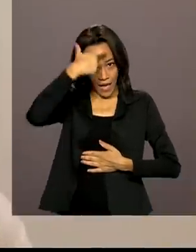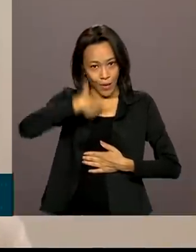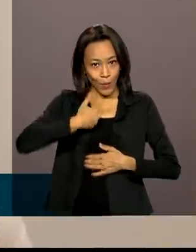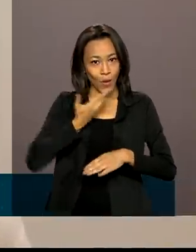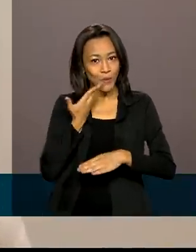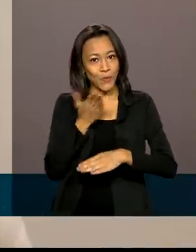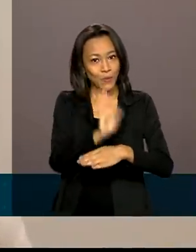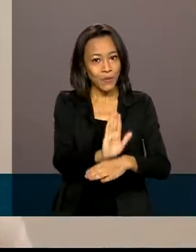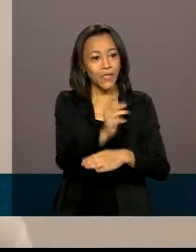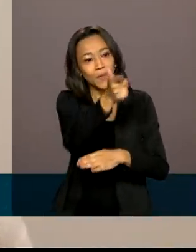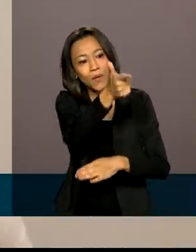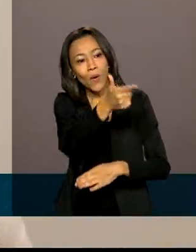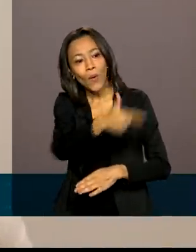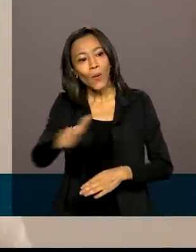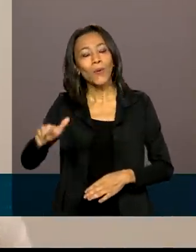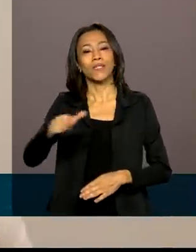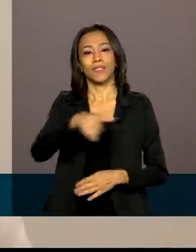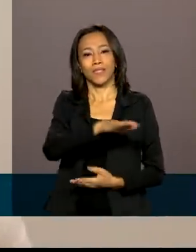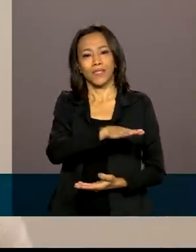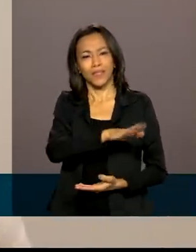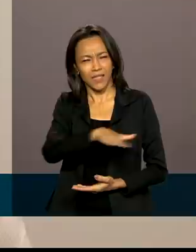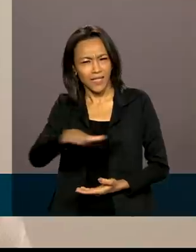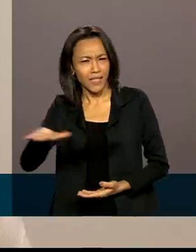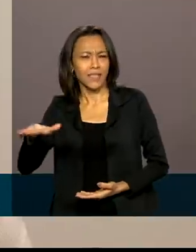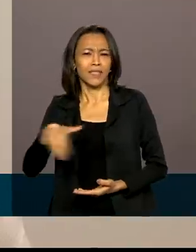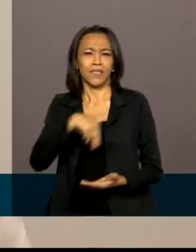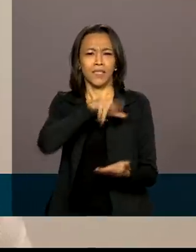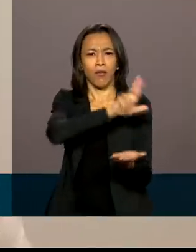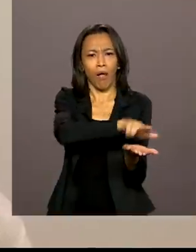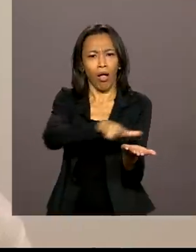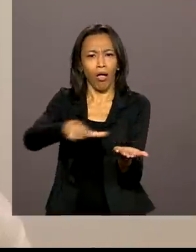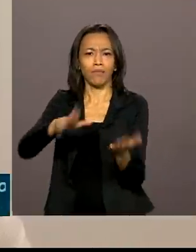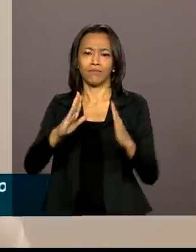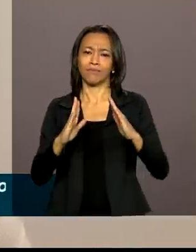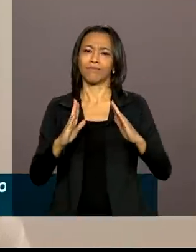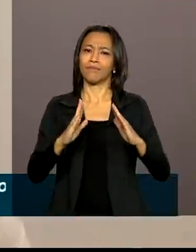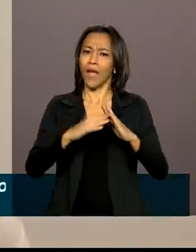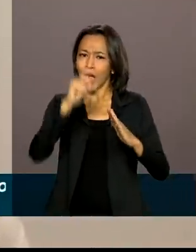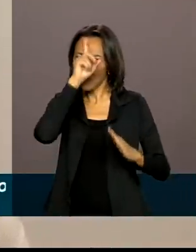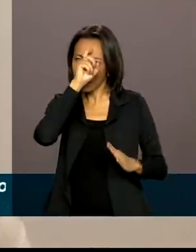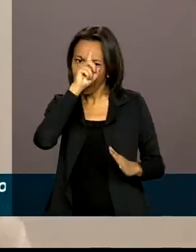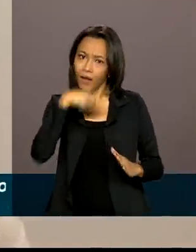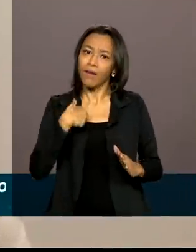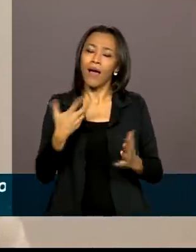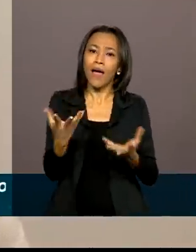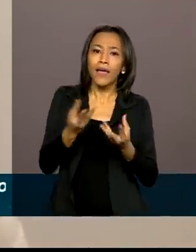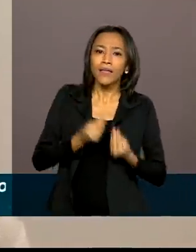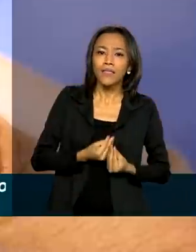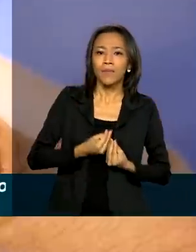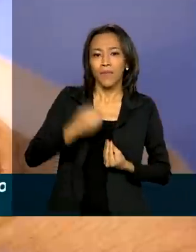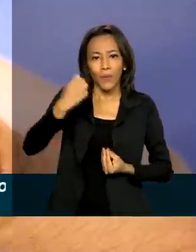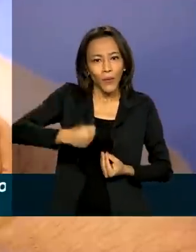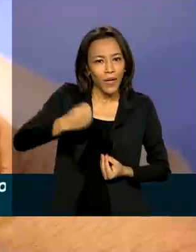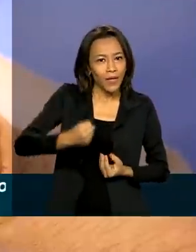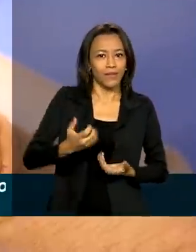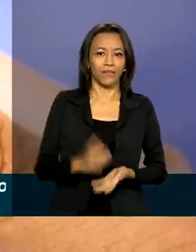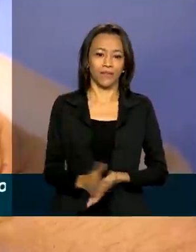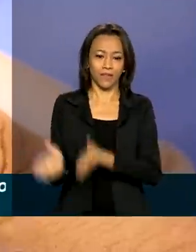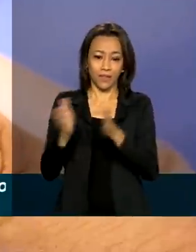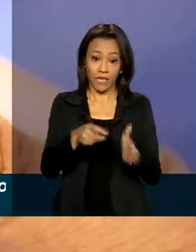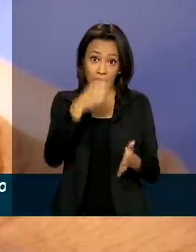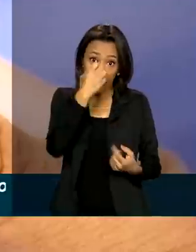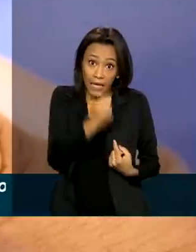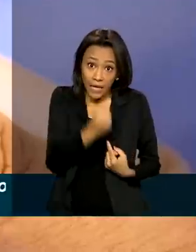algumas crianças internadas em UTI a receber o mais completo alimento. Leite que